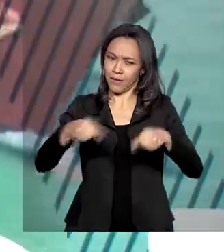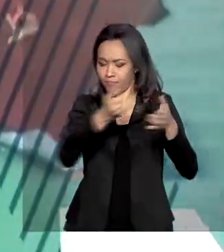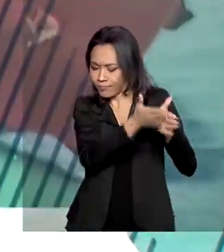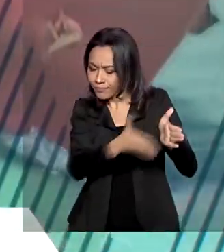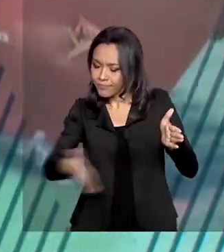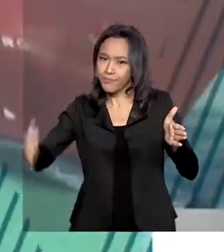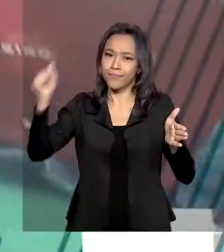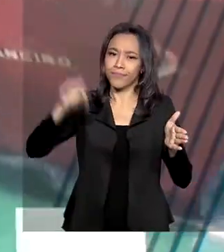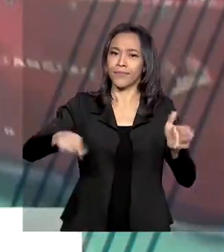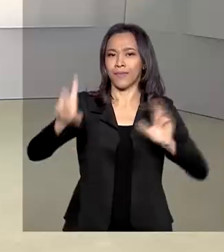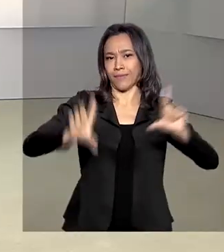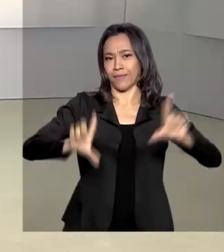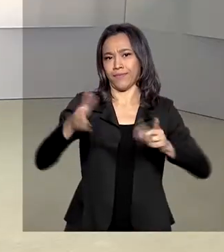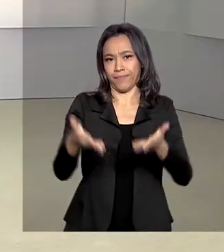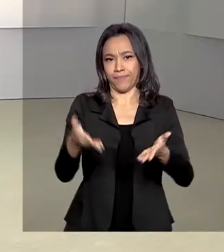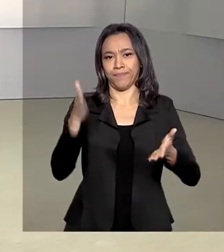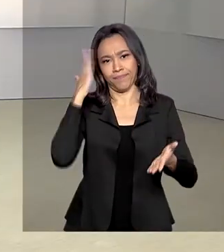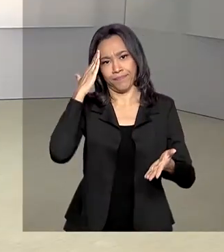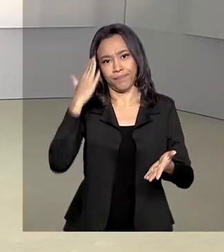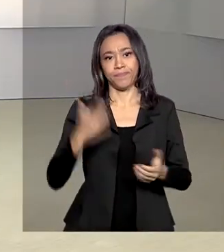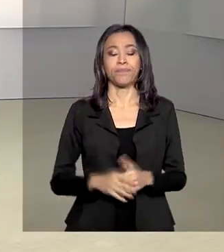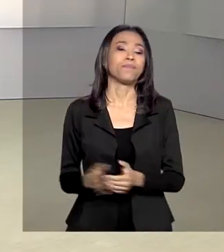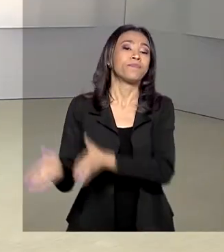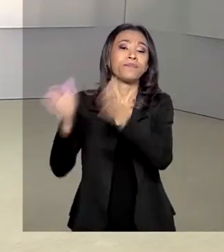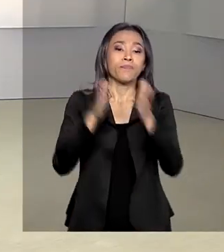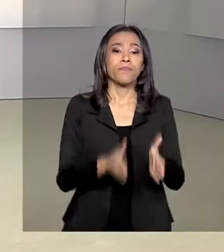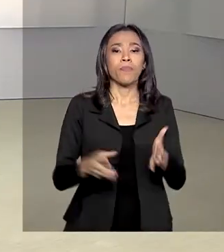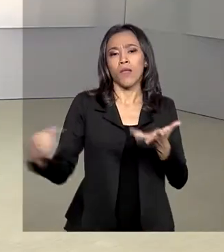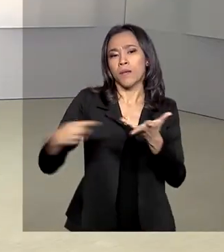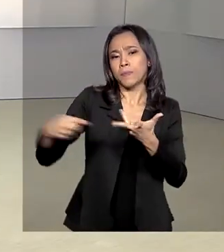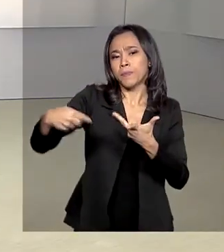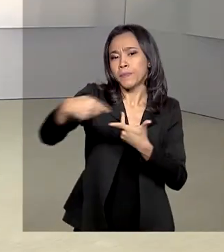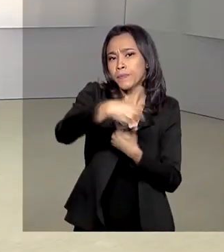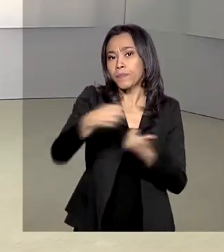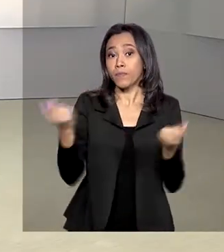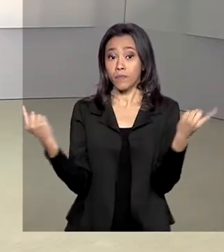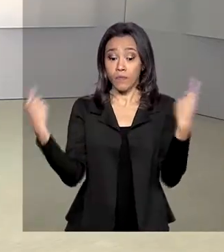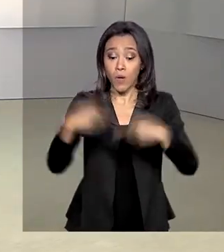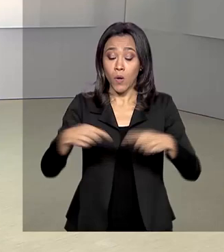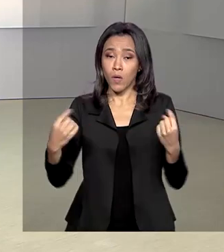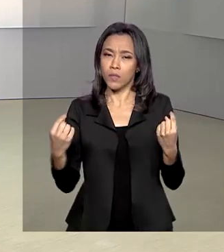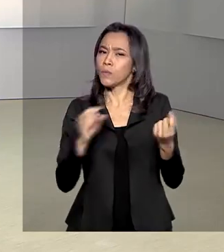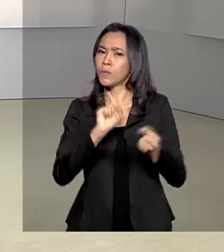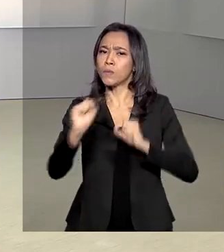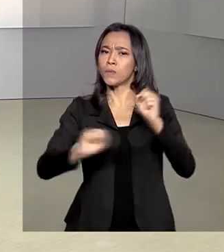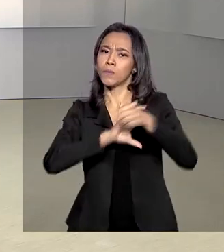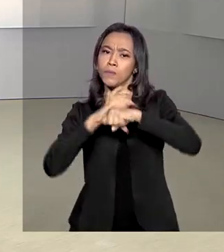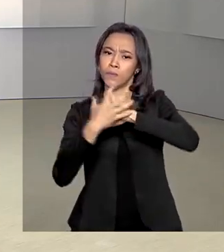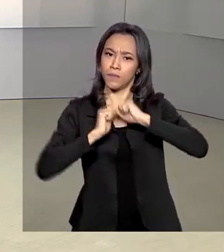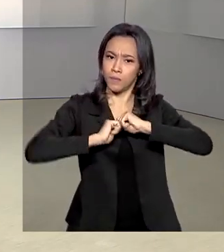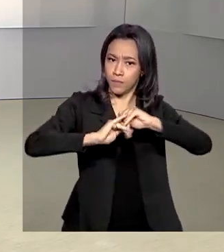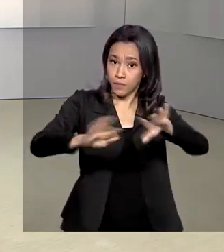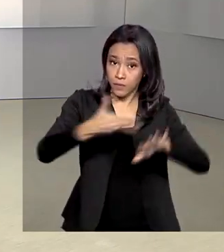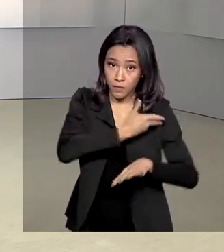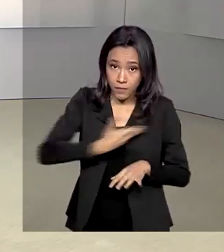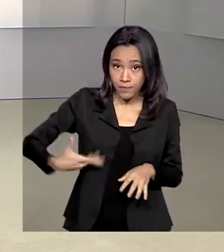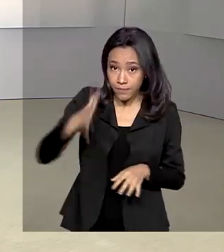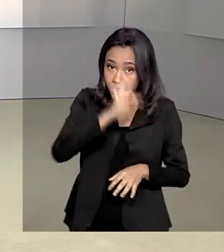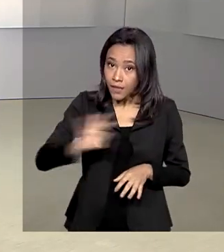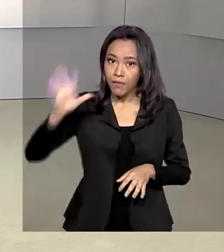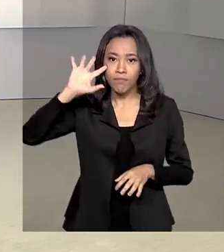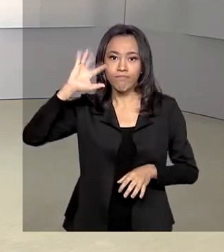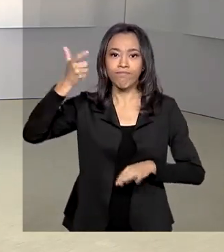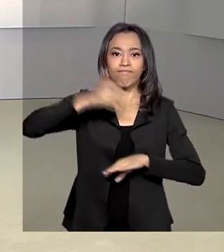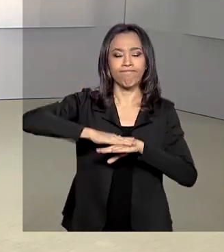longo da nossa programação. Ações para o combate à Covid-19. O Governo Federal decide prorrogar